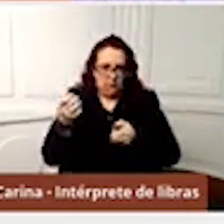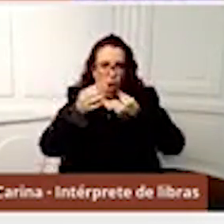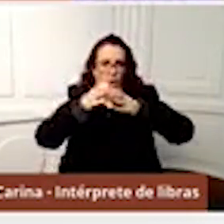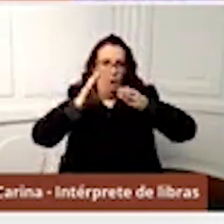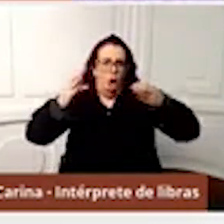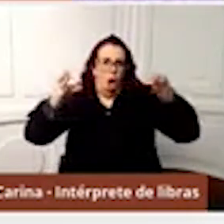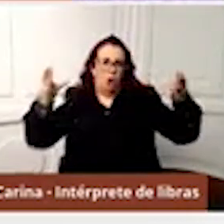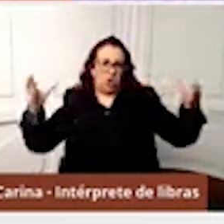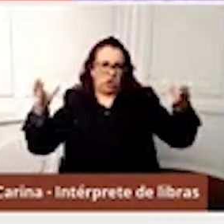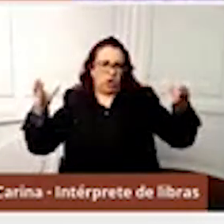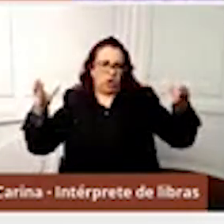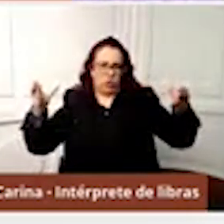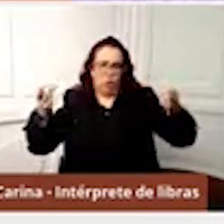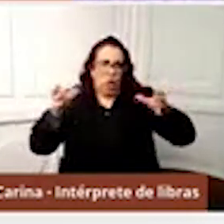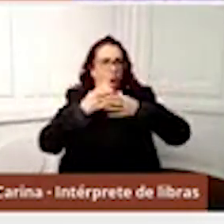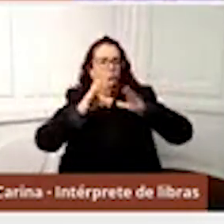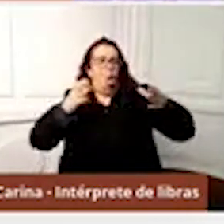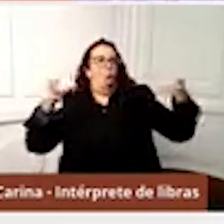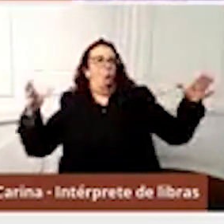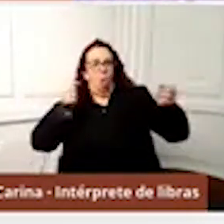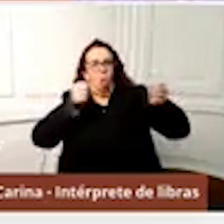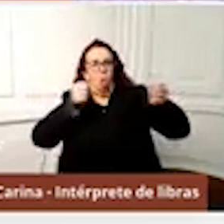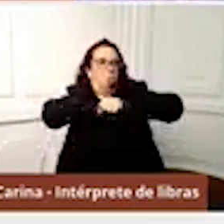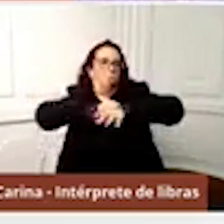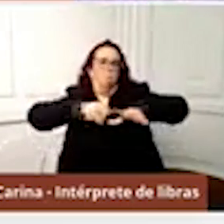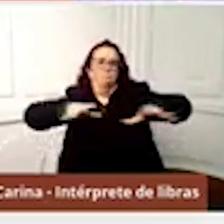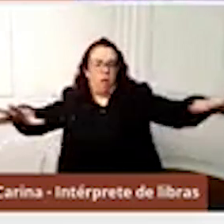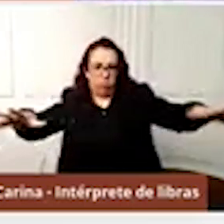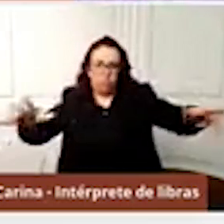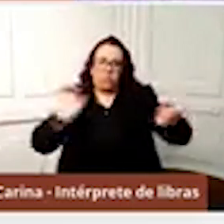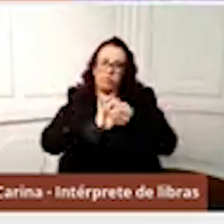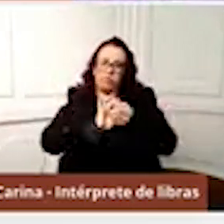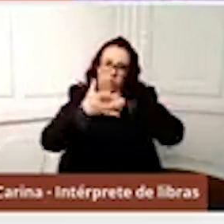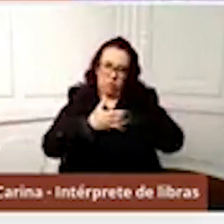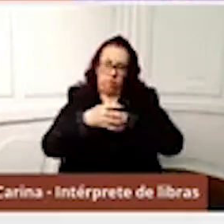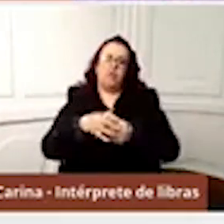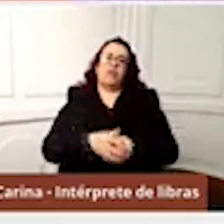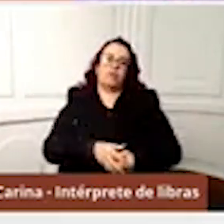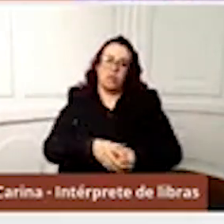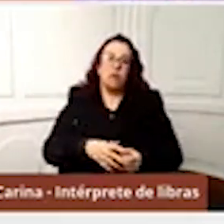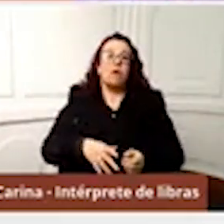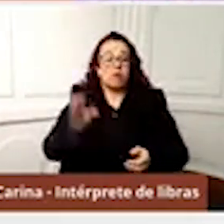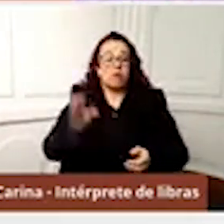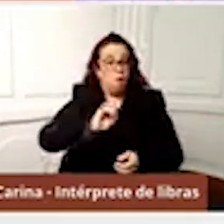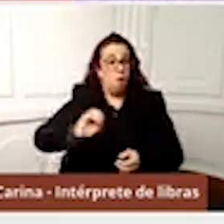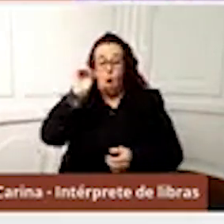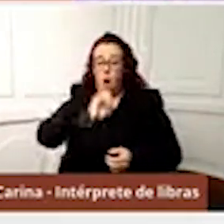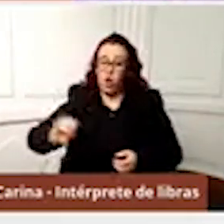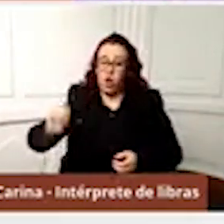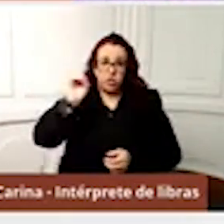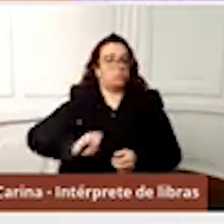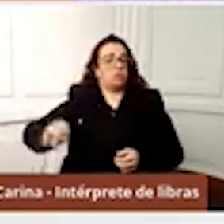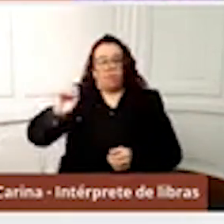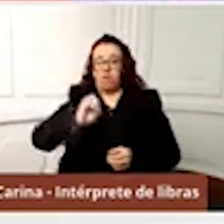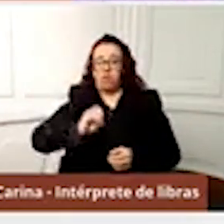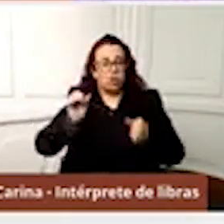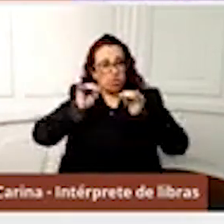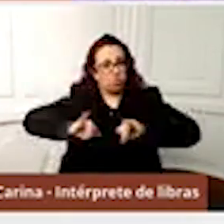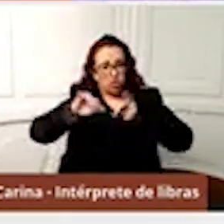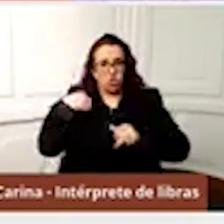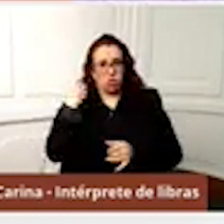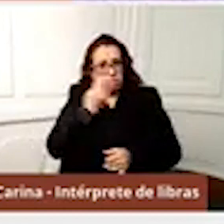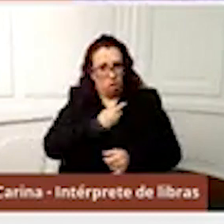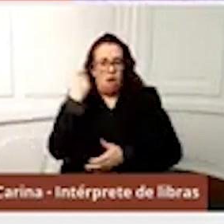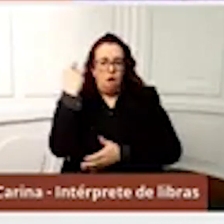do coronavírus no Rio Grande do Sul, o que é uma ótima notícia para nós, gaúchos e gaúchas. Obviamente